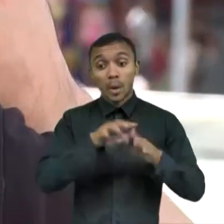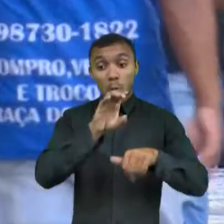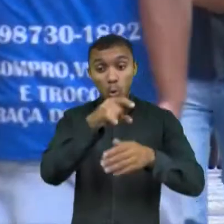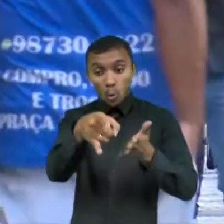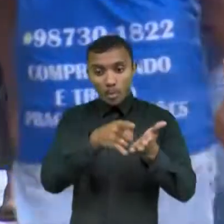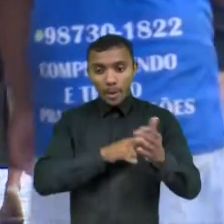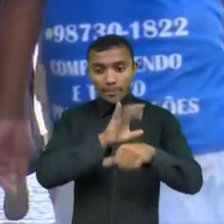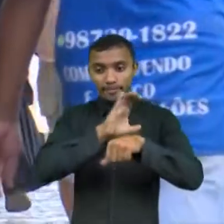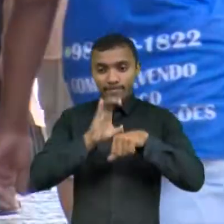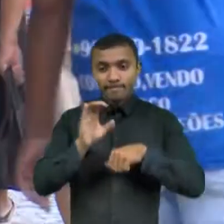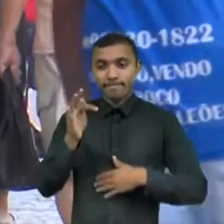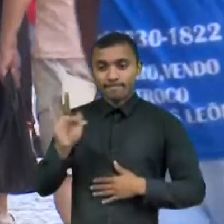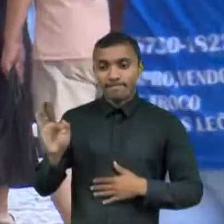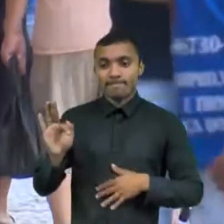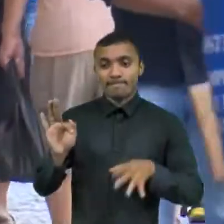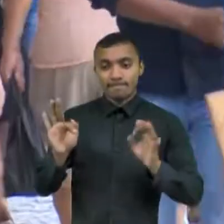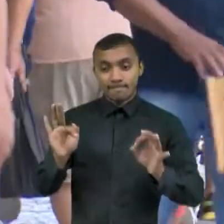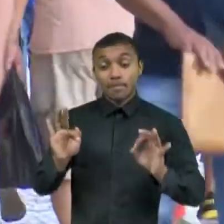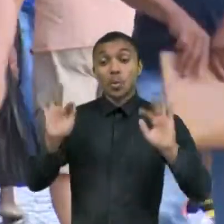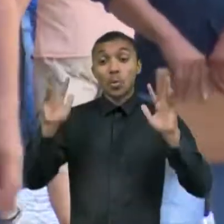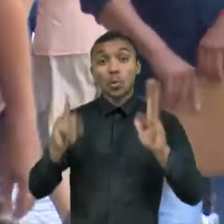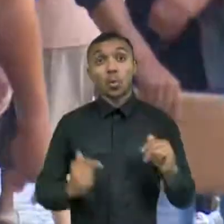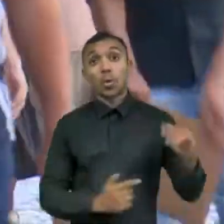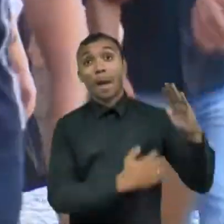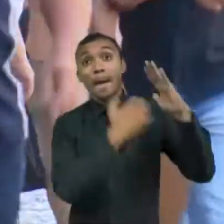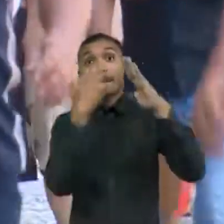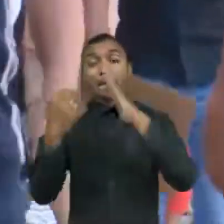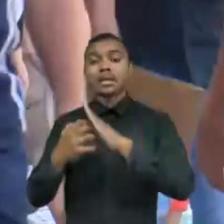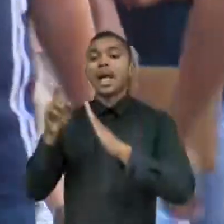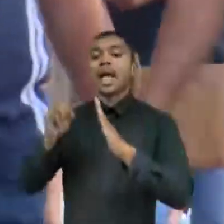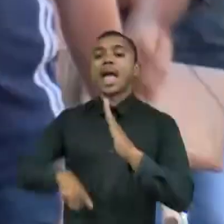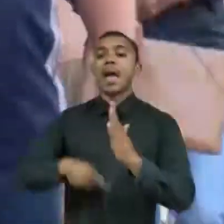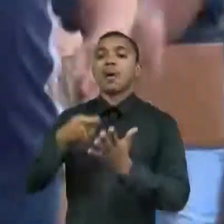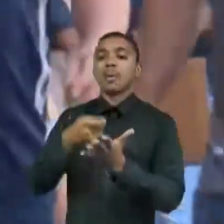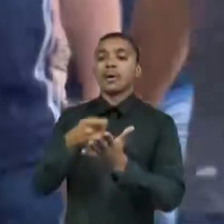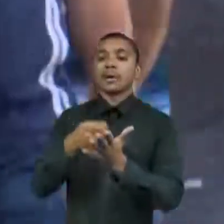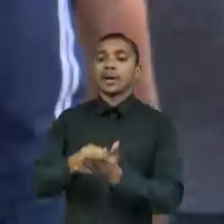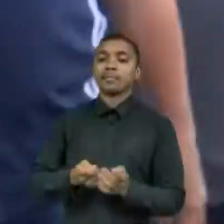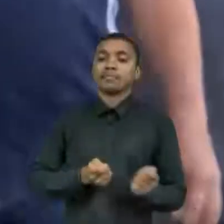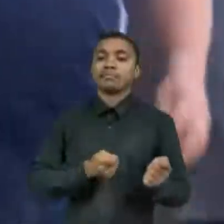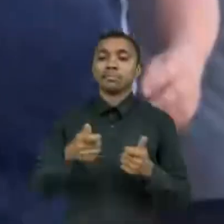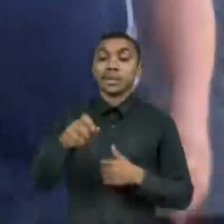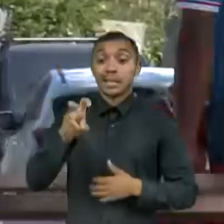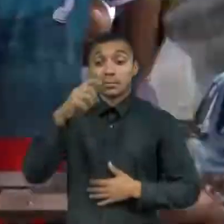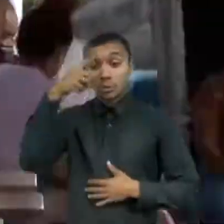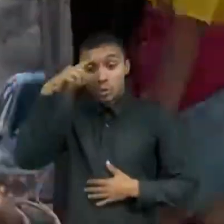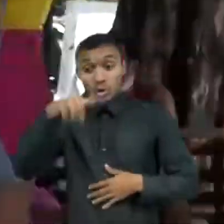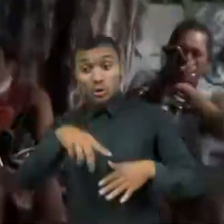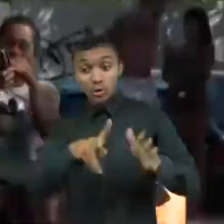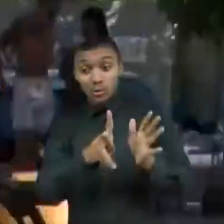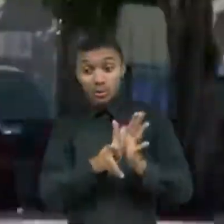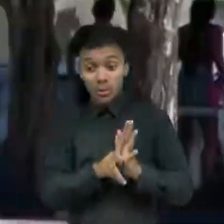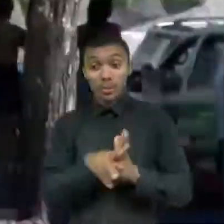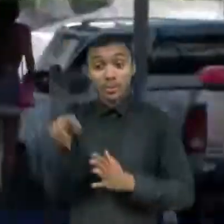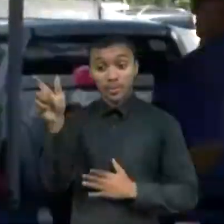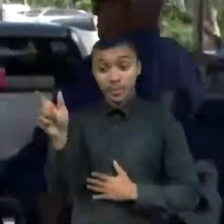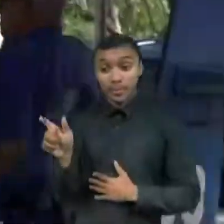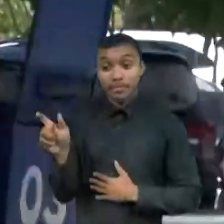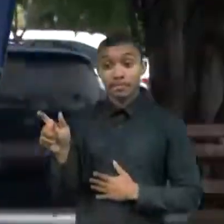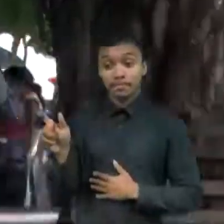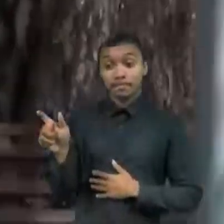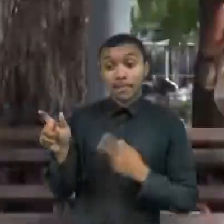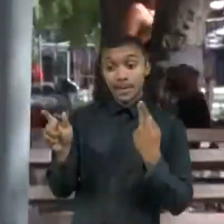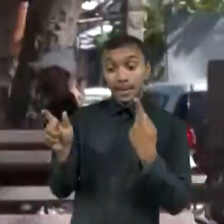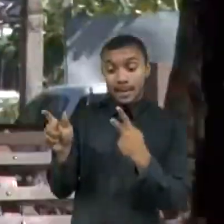Federal. Todas as empresas são obrigadas a dar 5 dias corridos de licença ao funcionário após o